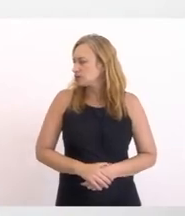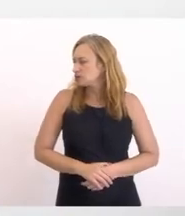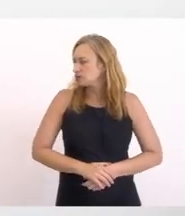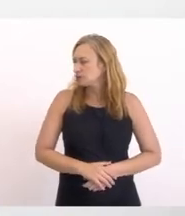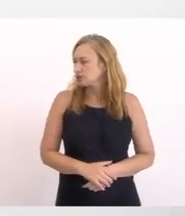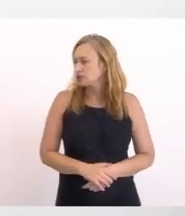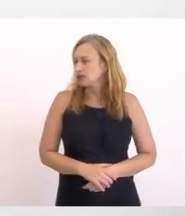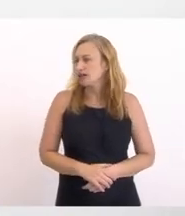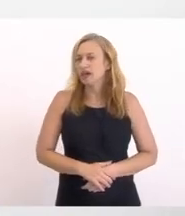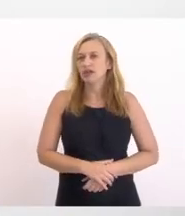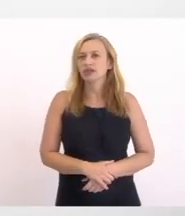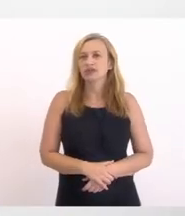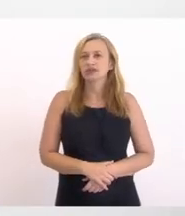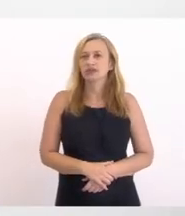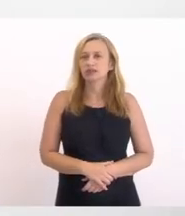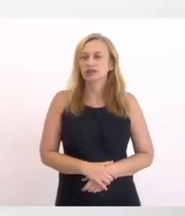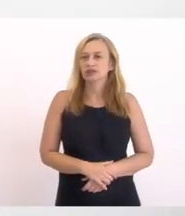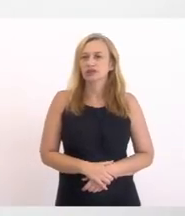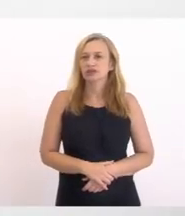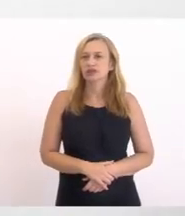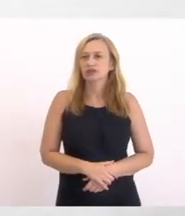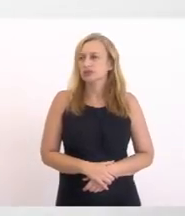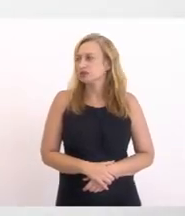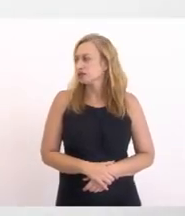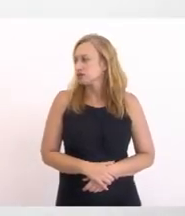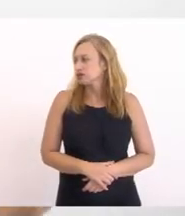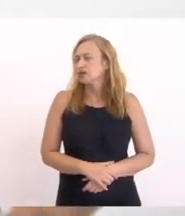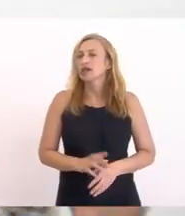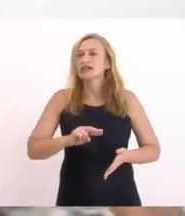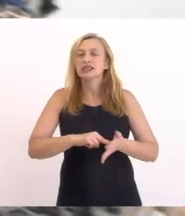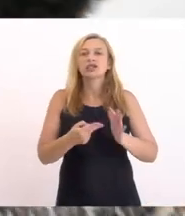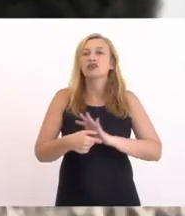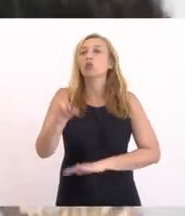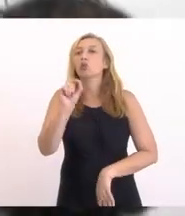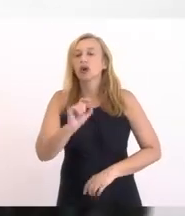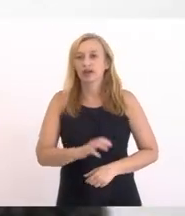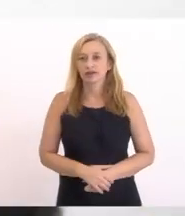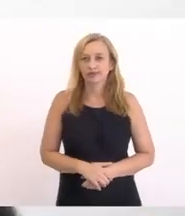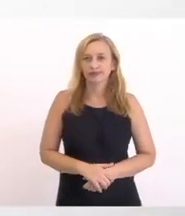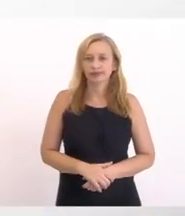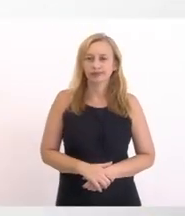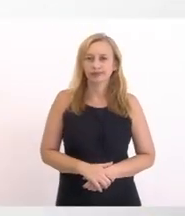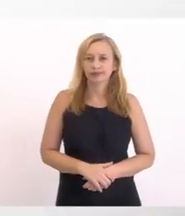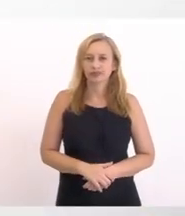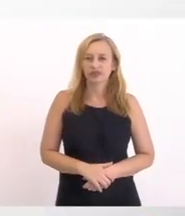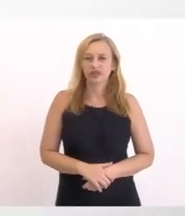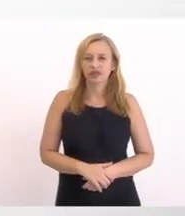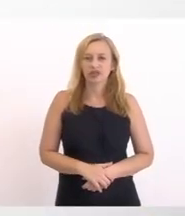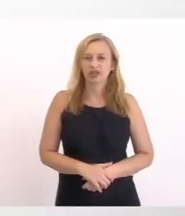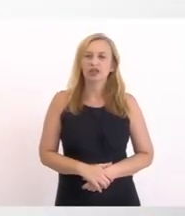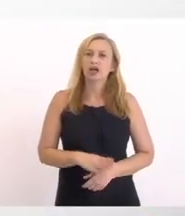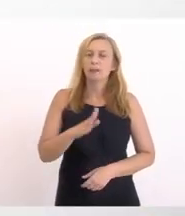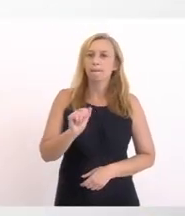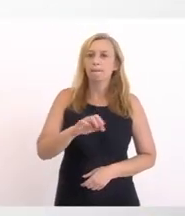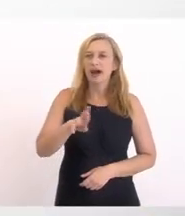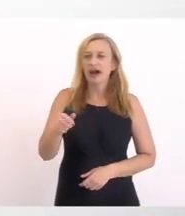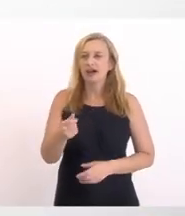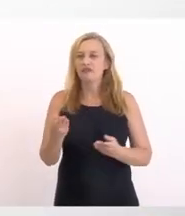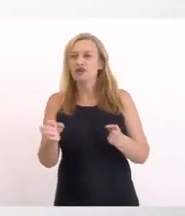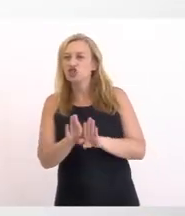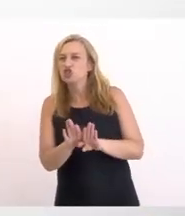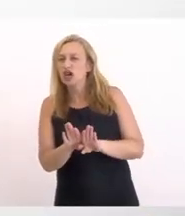Naturalmente Em regime de cheia O que isso significa Que em algumas Eventualidades Era barra fechada E em alguma